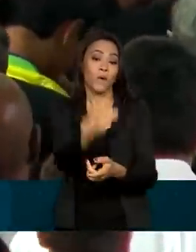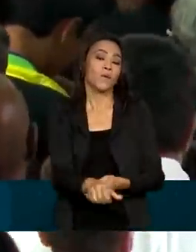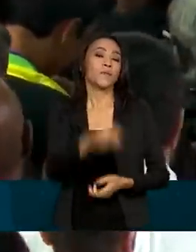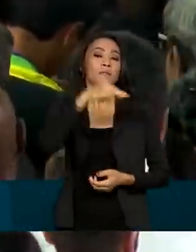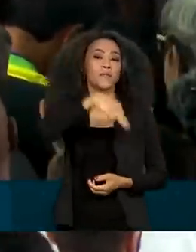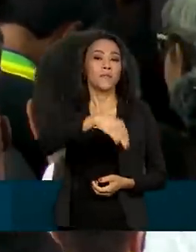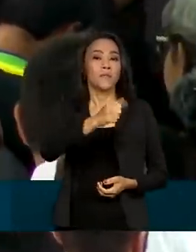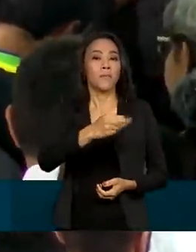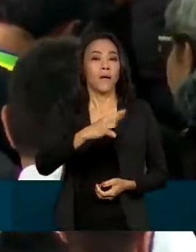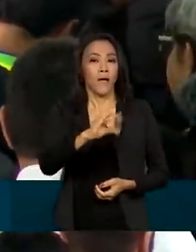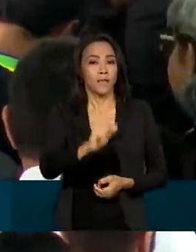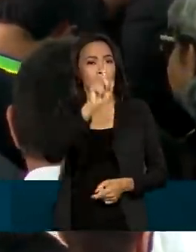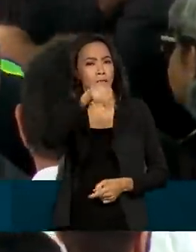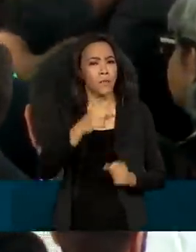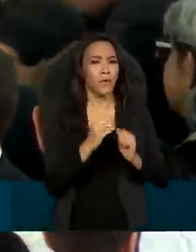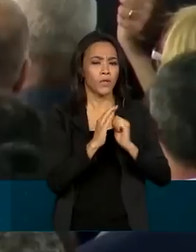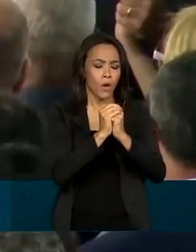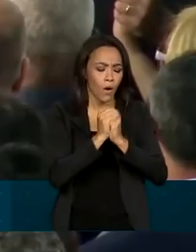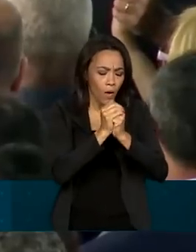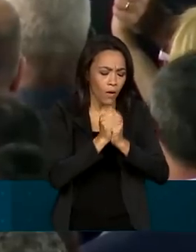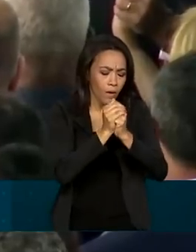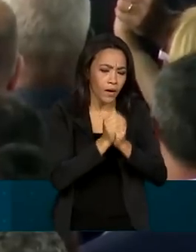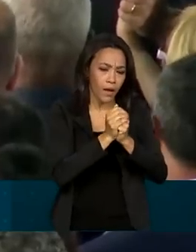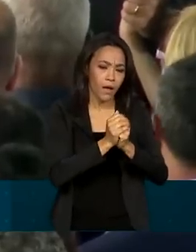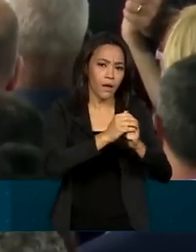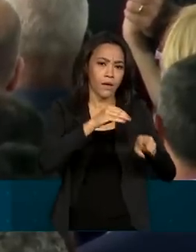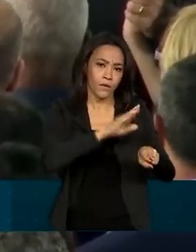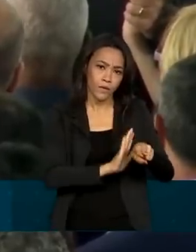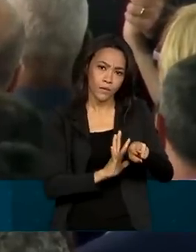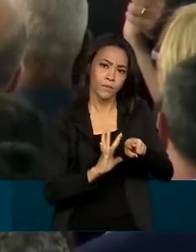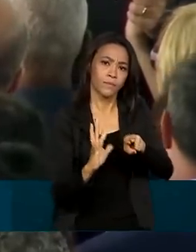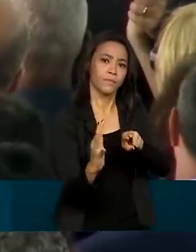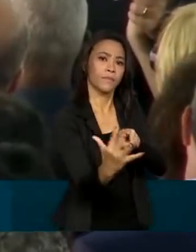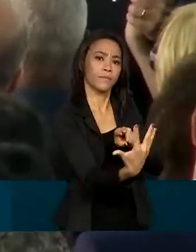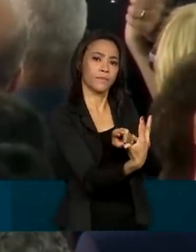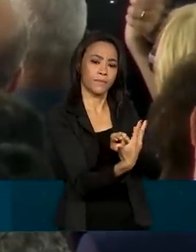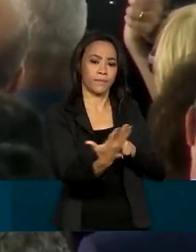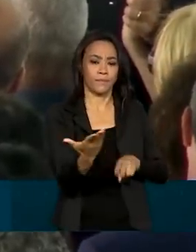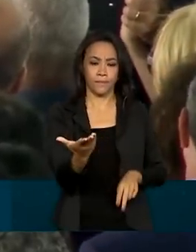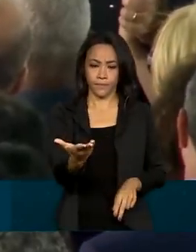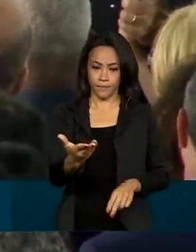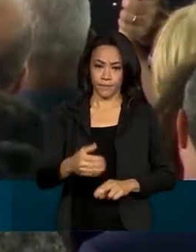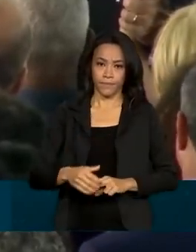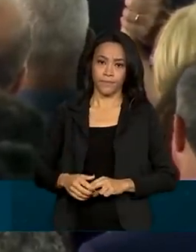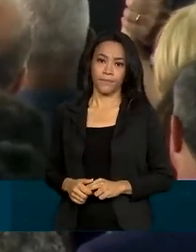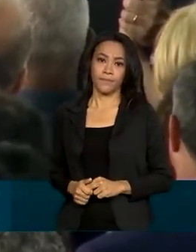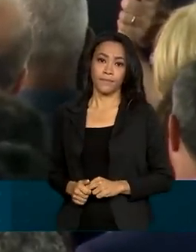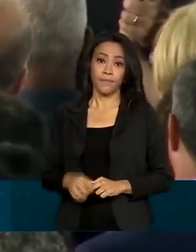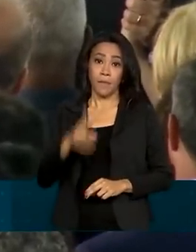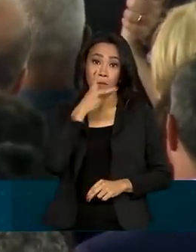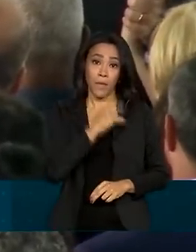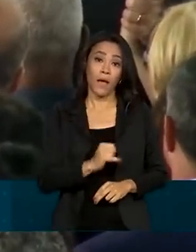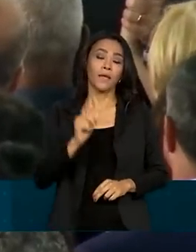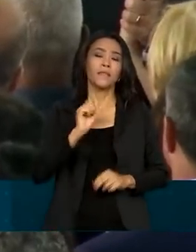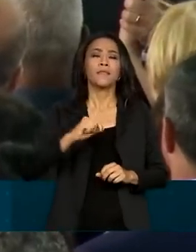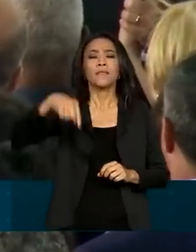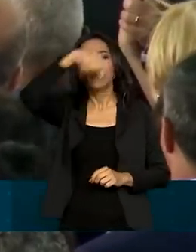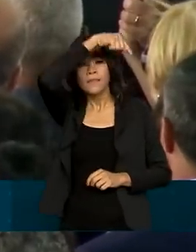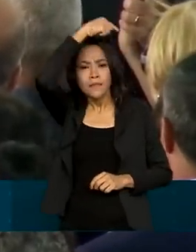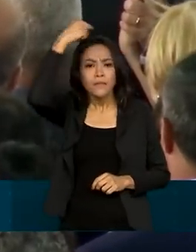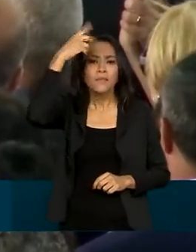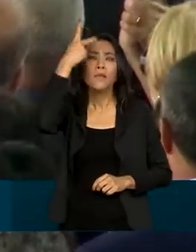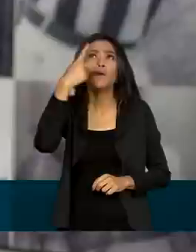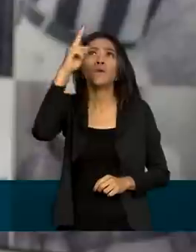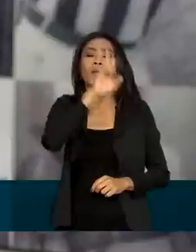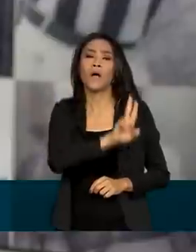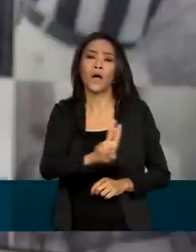uma oração em volta do caixão do ídolo. Pai nosso que está no céu, santificado seja o